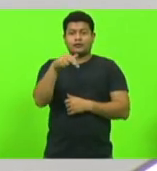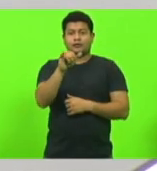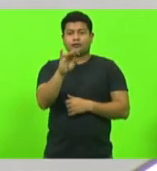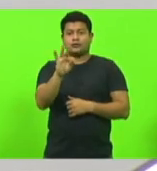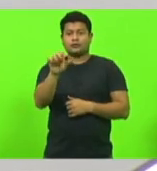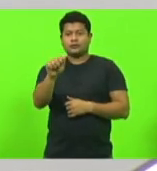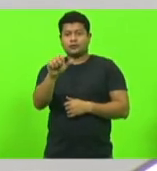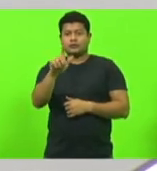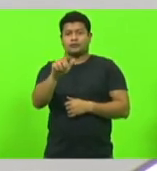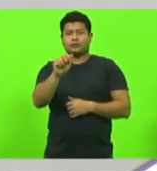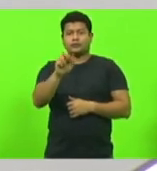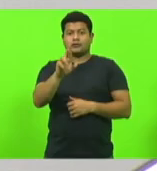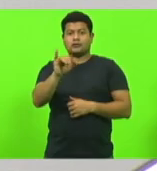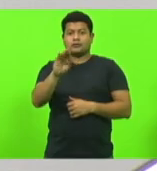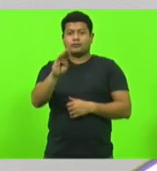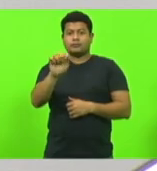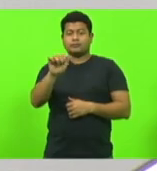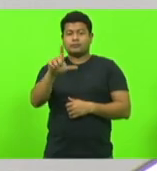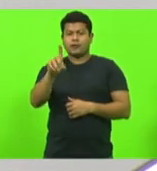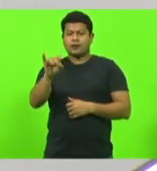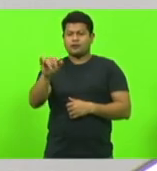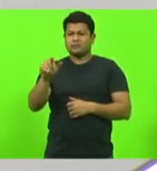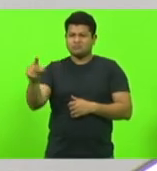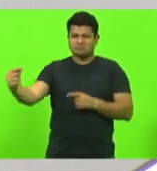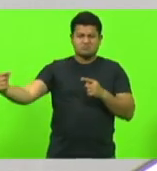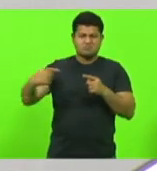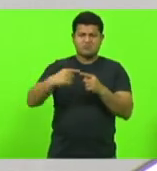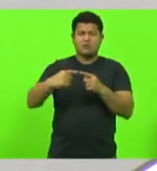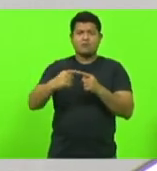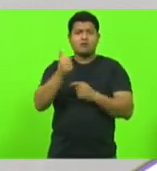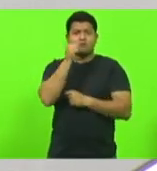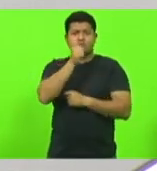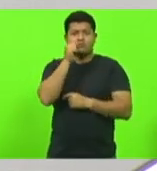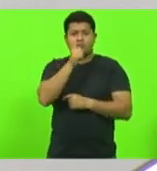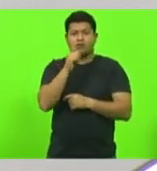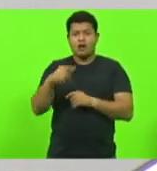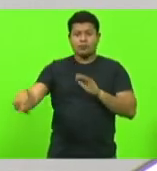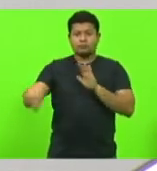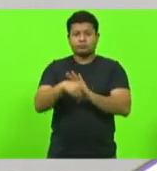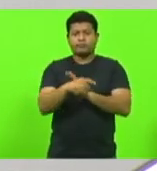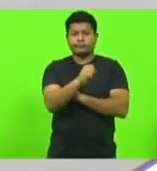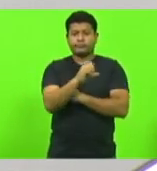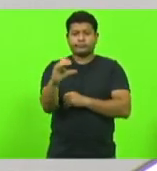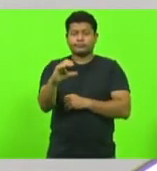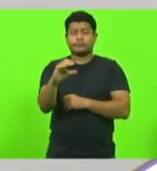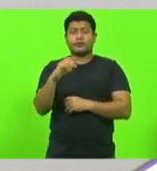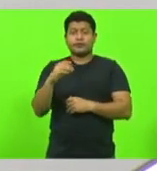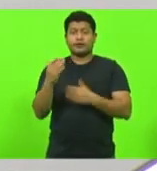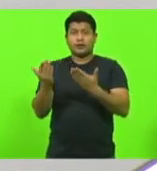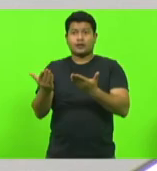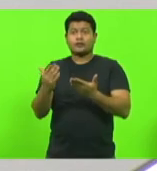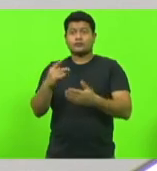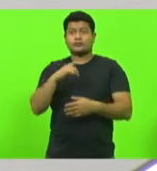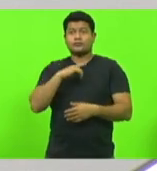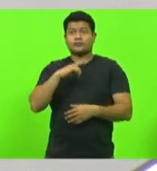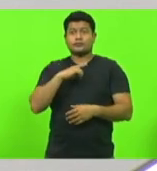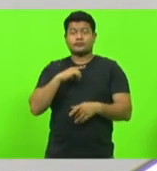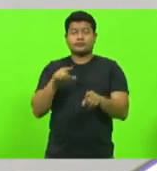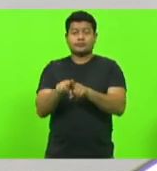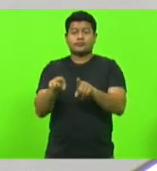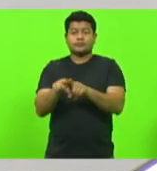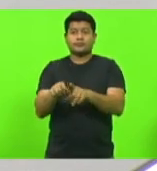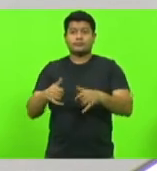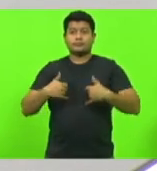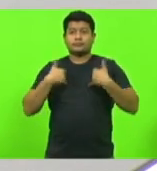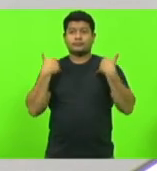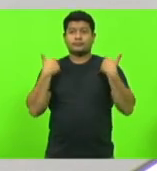sangue, o cheiro da mulher catarinense, e que teve a passagem também do aniversário, do seu